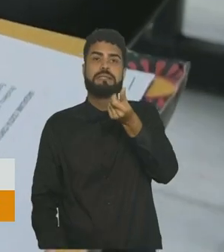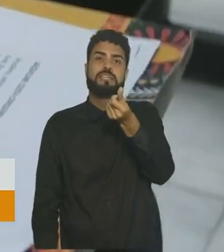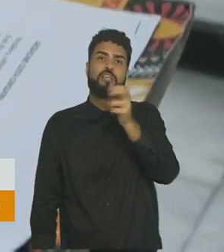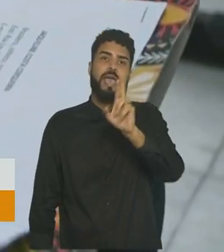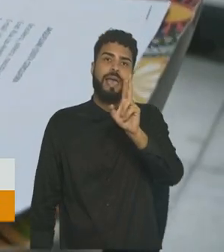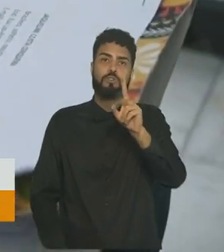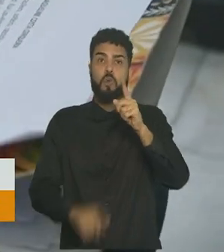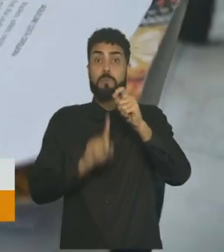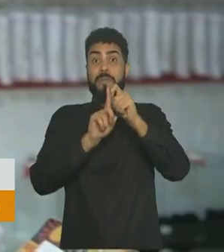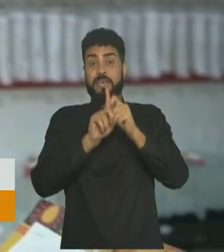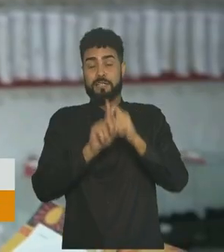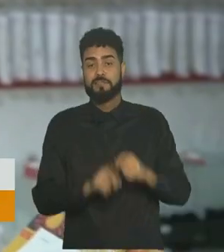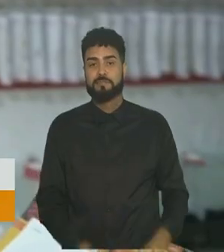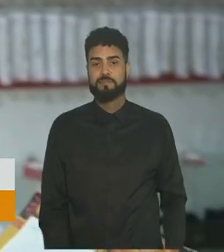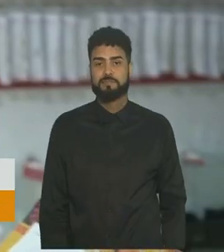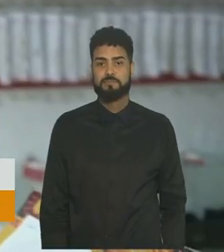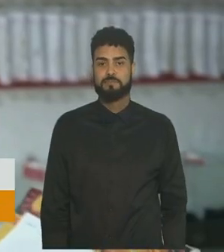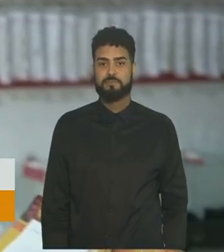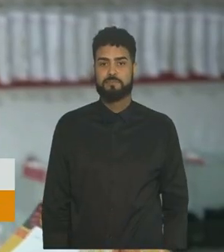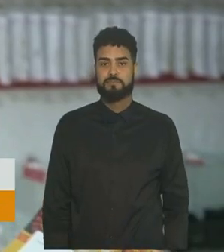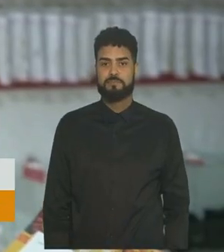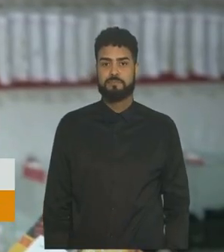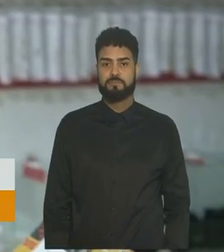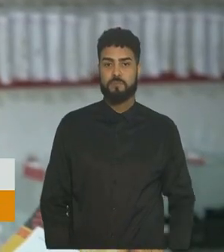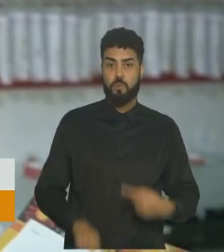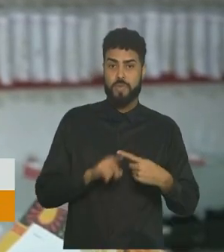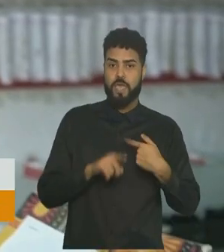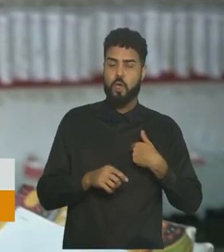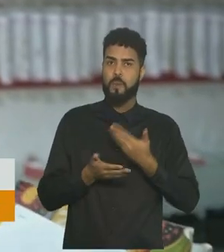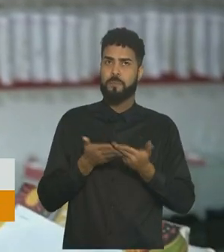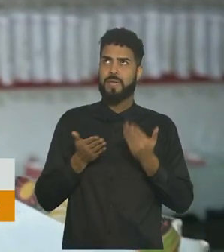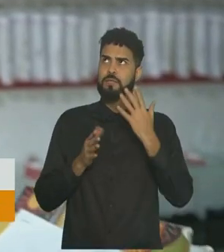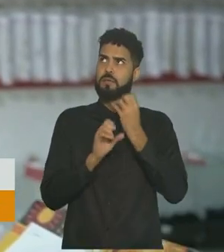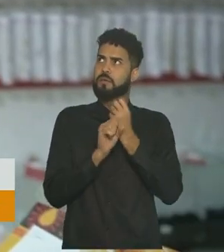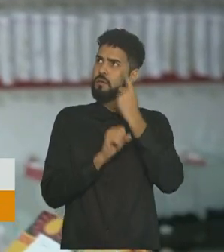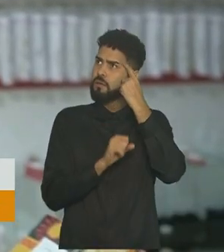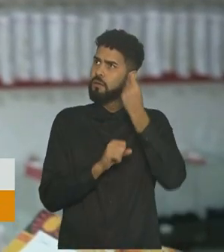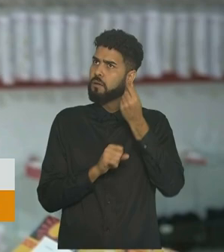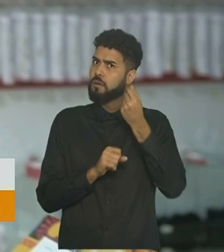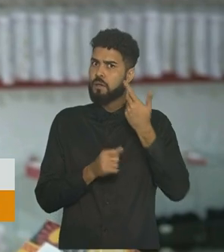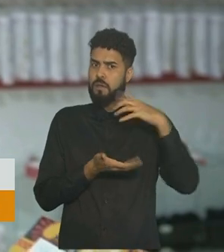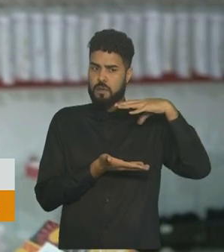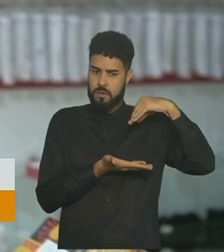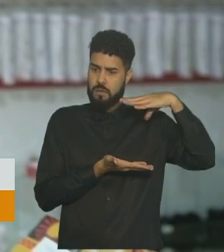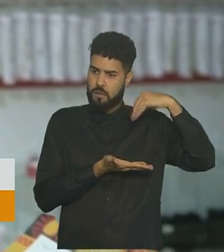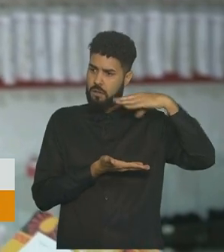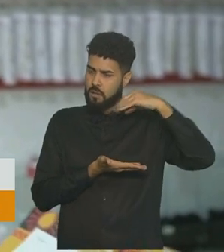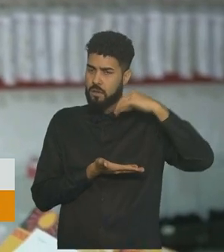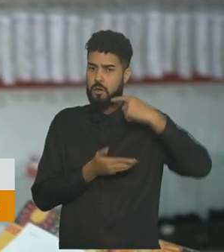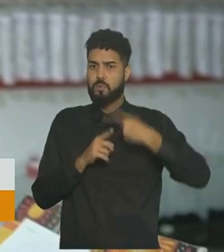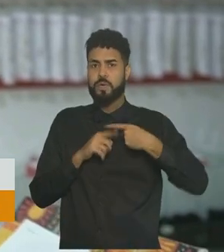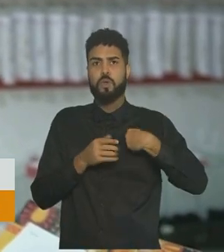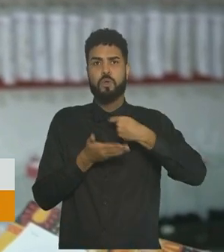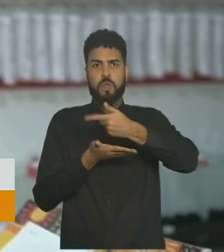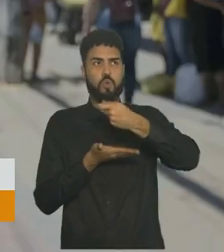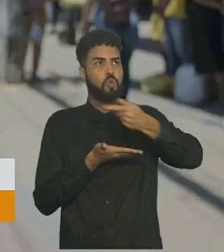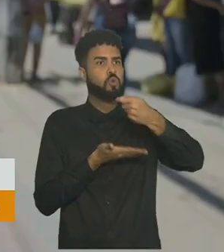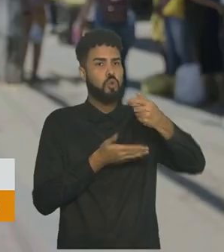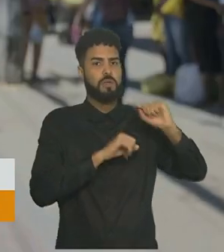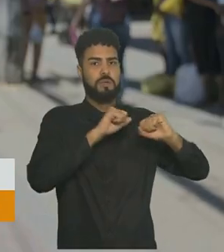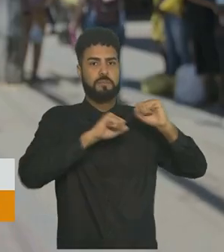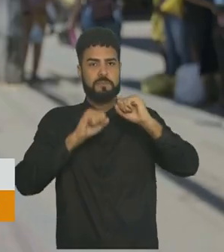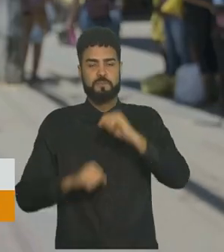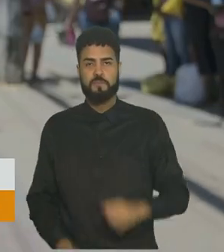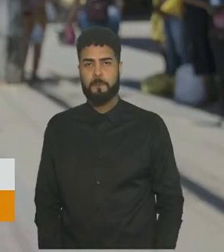R$ por mês. Para calcular assim, eu perdi até a noção, mas é bastante mesmo, porque eu entrego também e saio distribuindo em empresas, né?